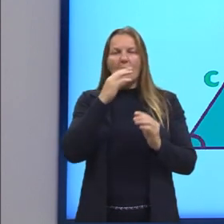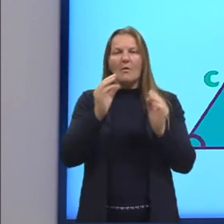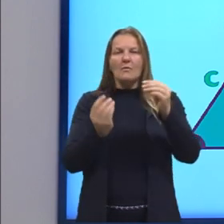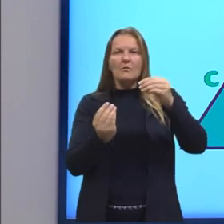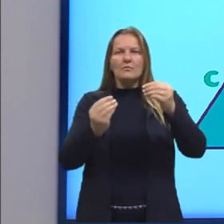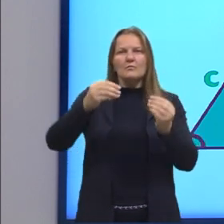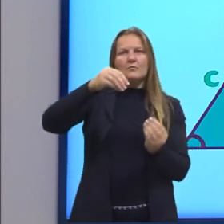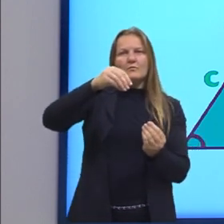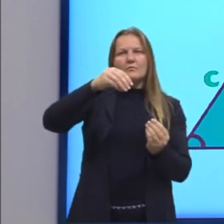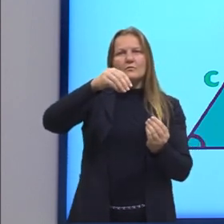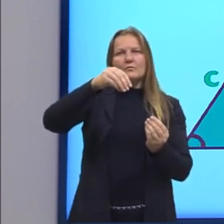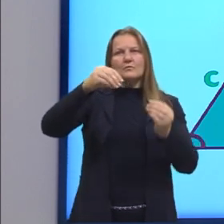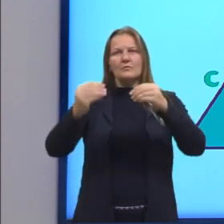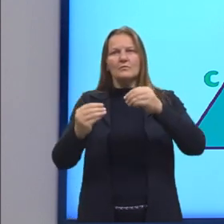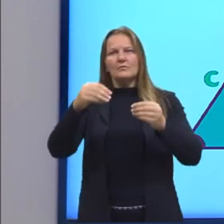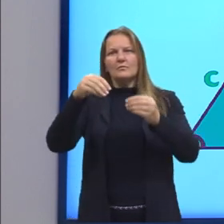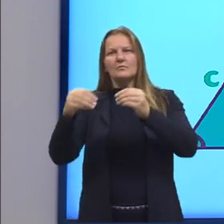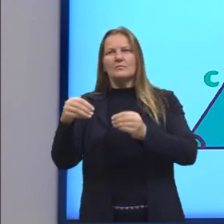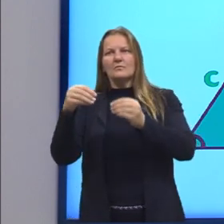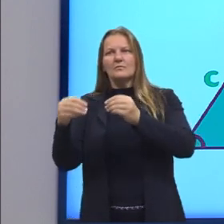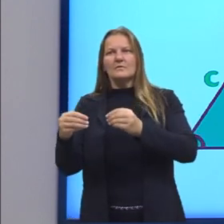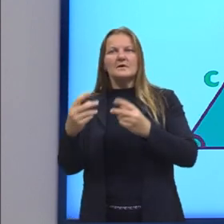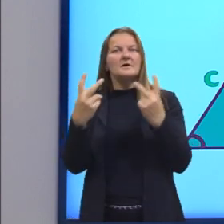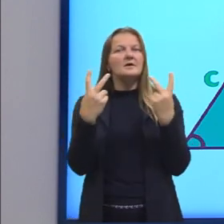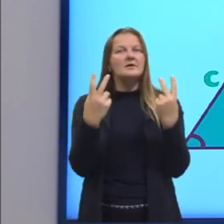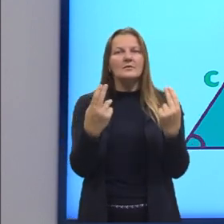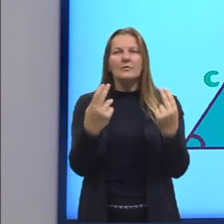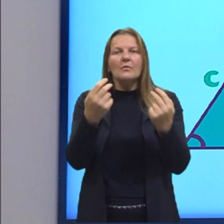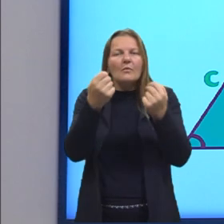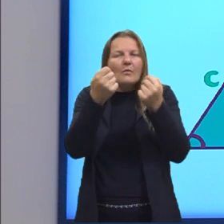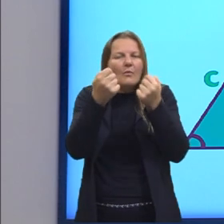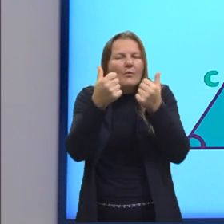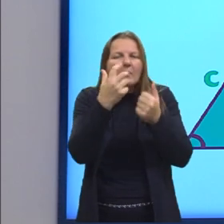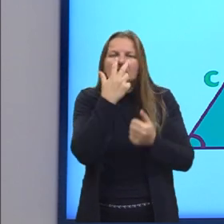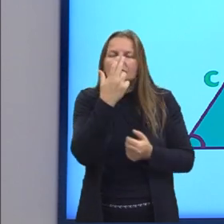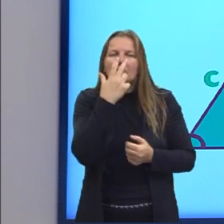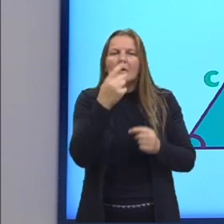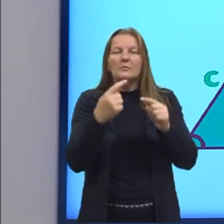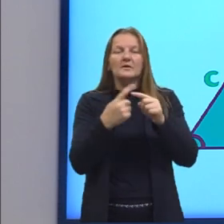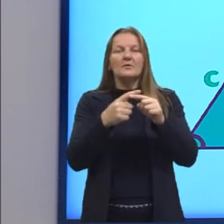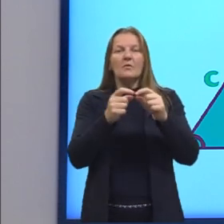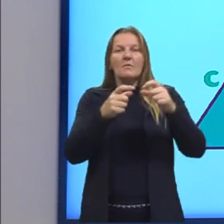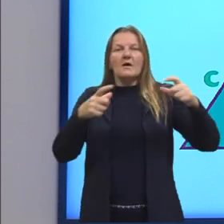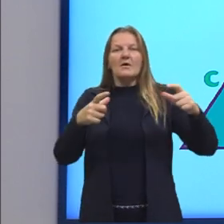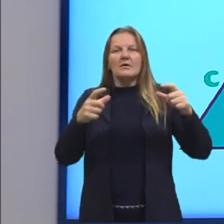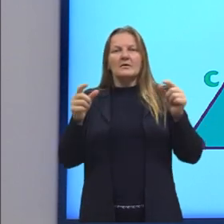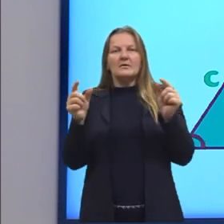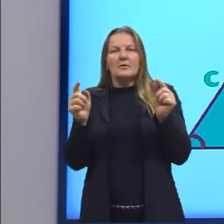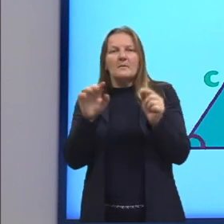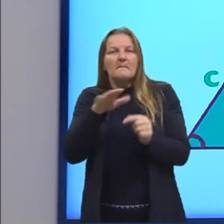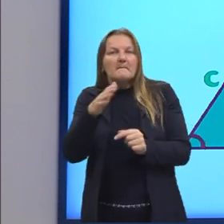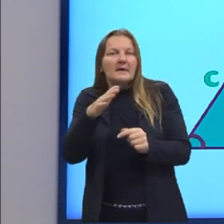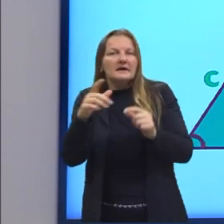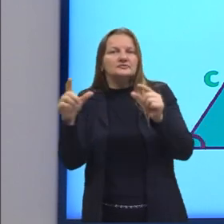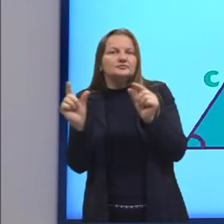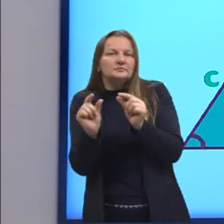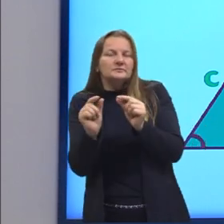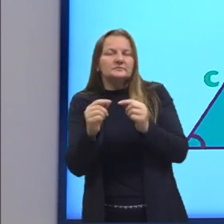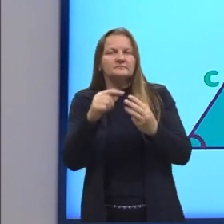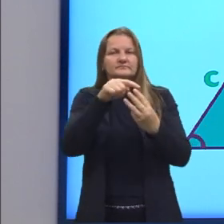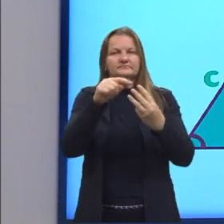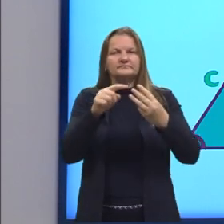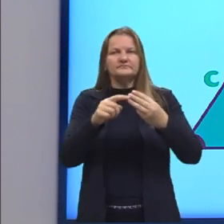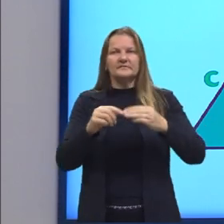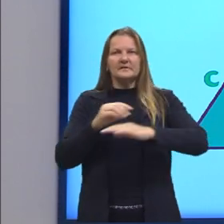observamos que são triângulos semelhantes. Por quê? Eles possuem sempre, né? Um segmento, um